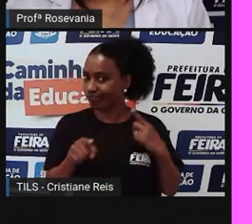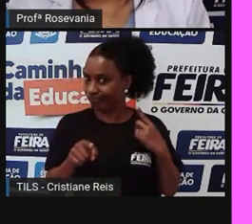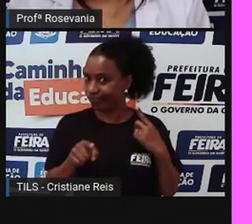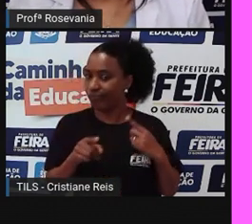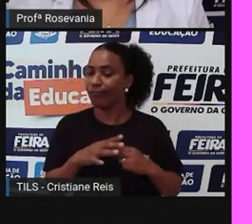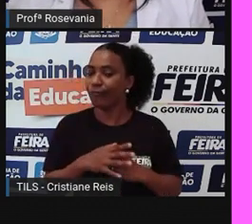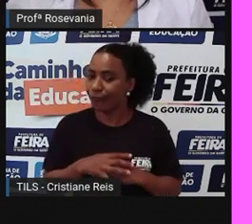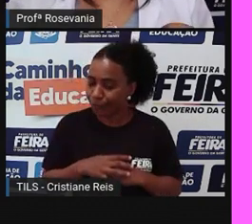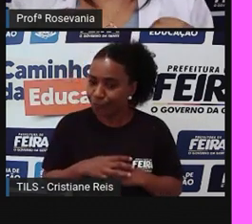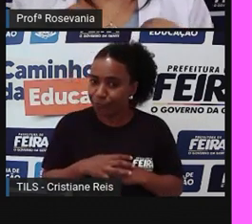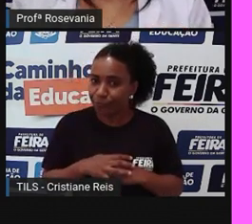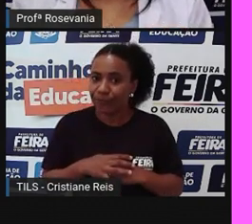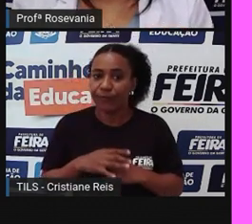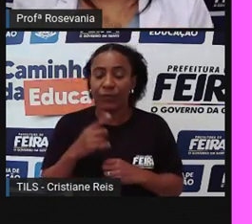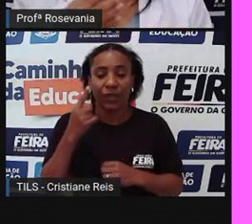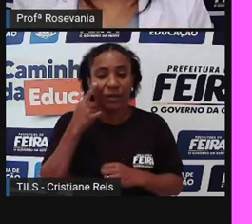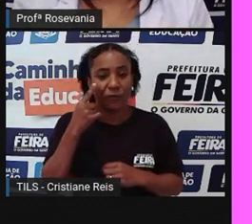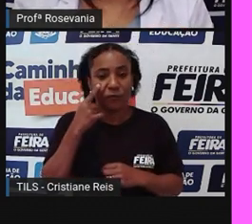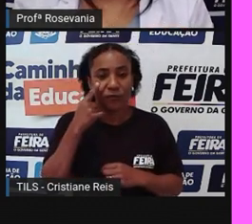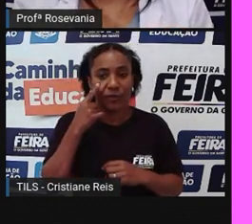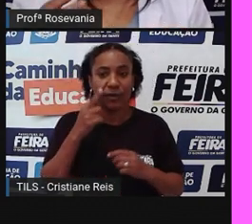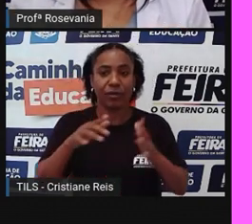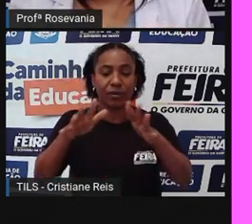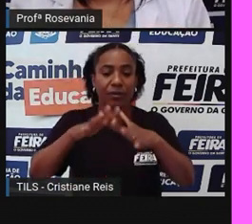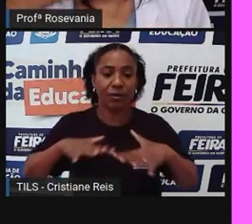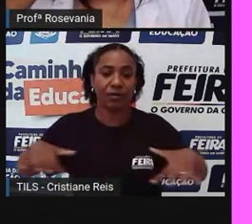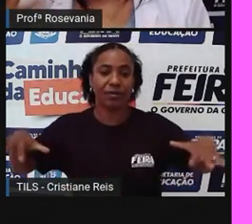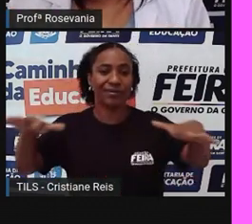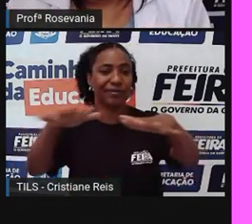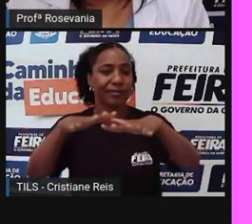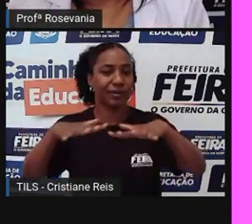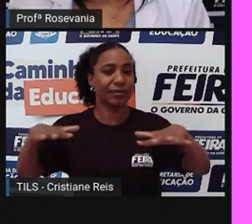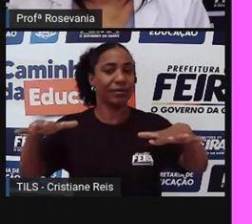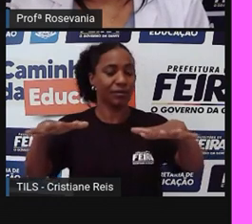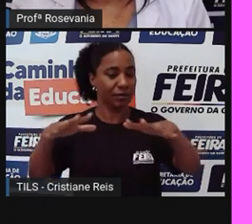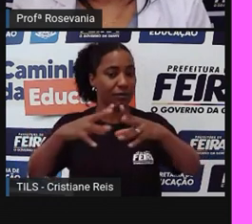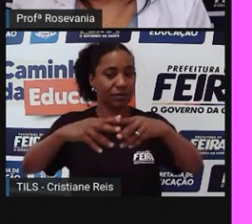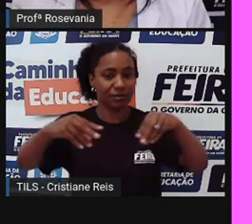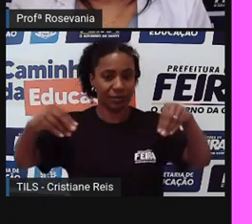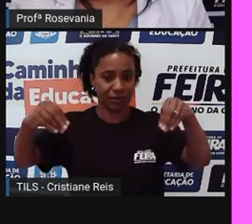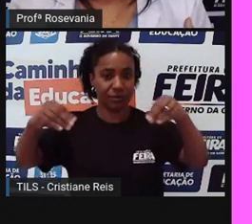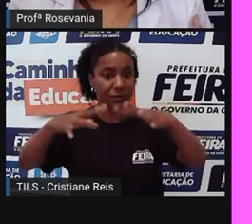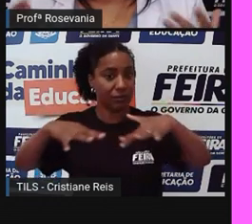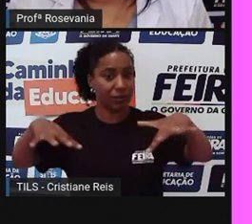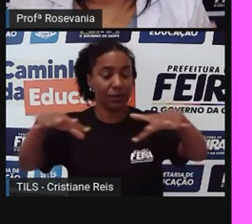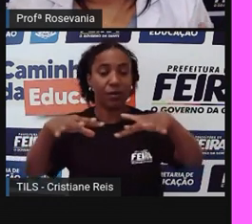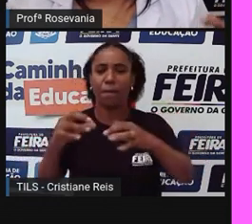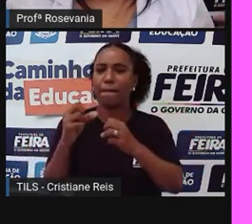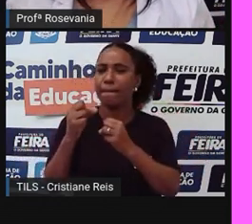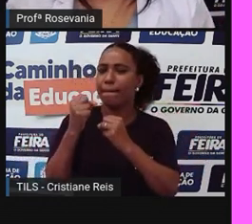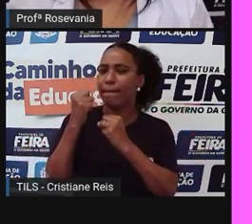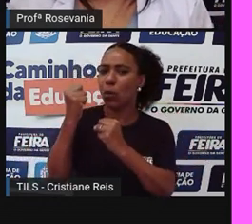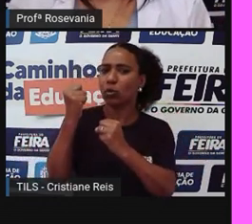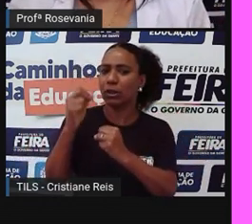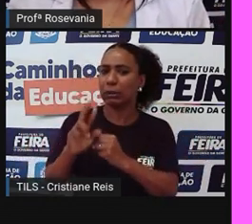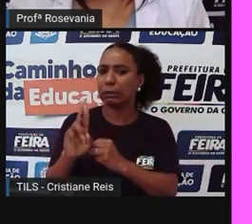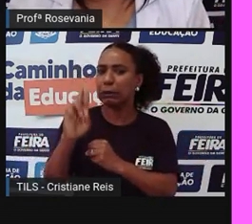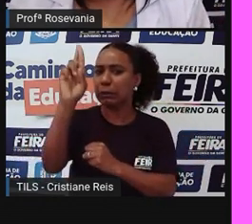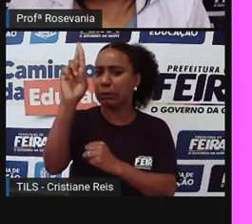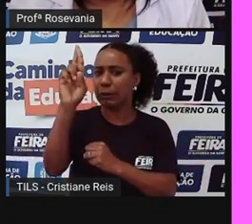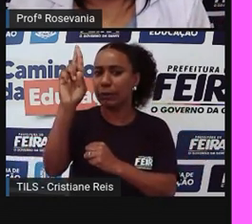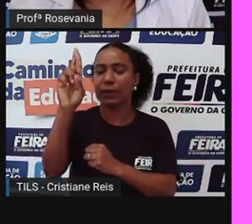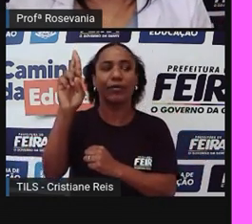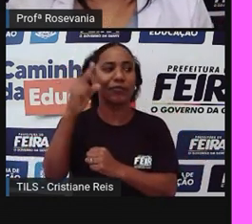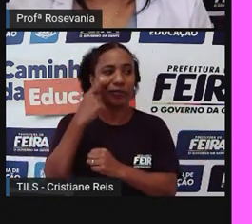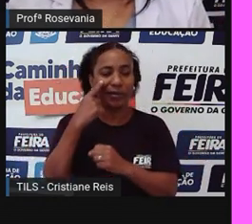delimitado, ele tem que ter uma relação de poder aí nesse espaço para ele ser considerado, né, um